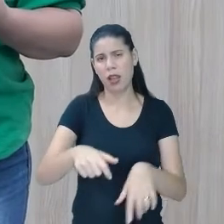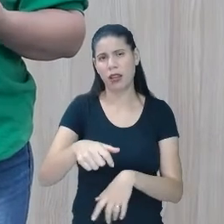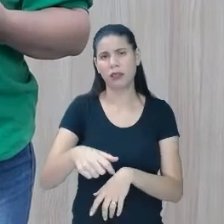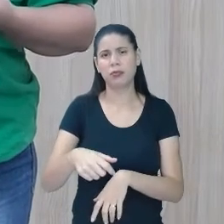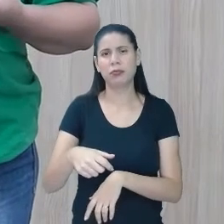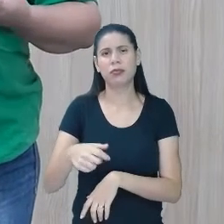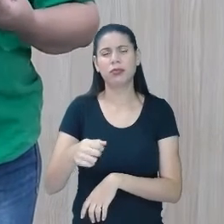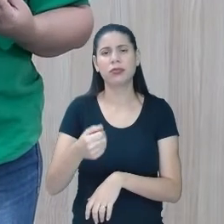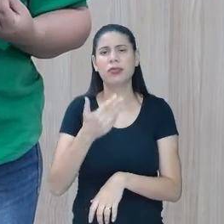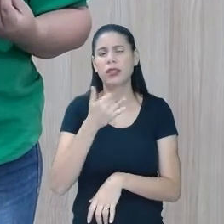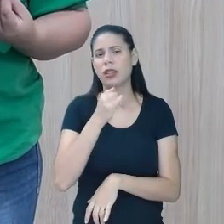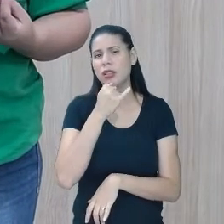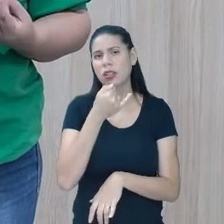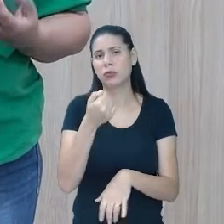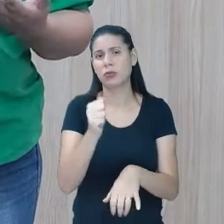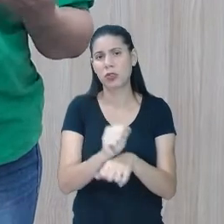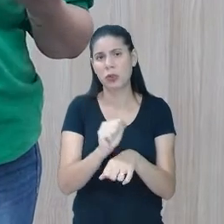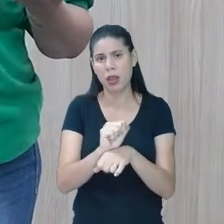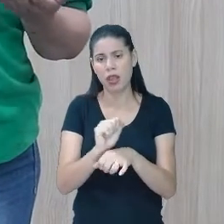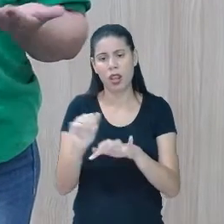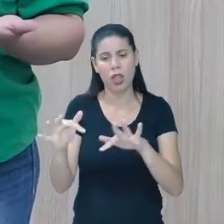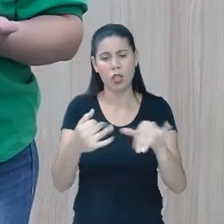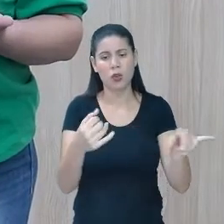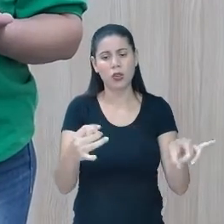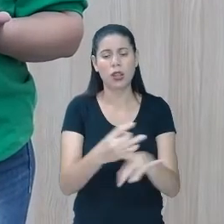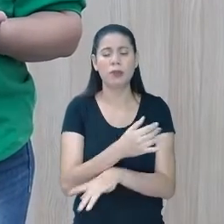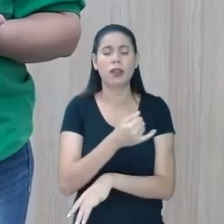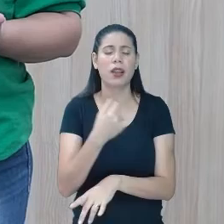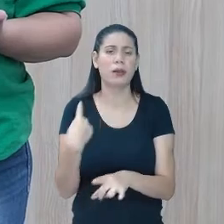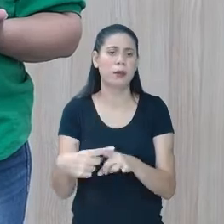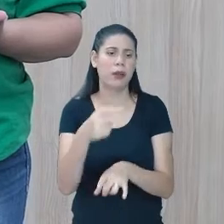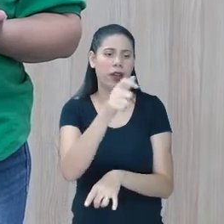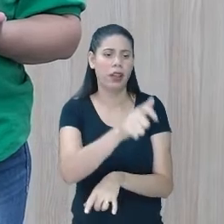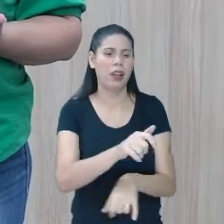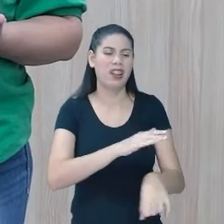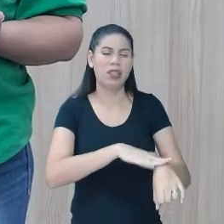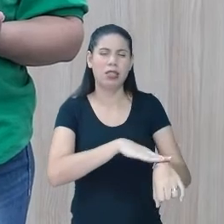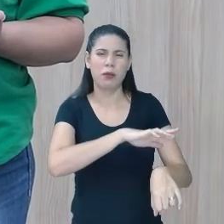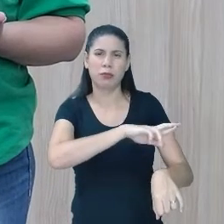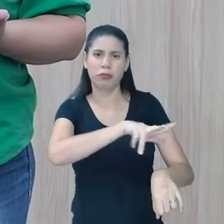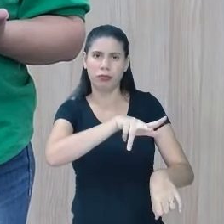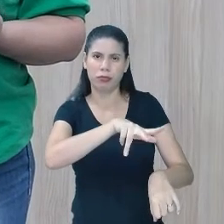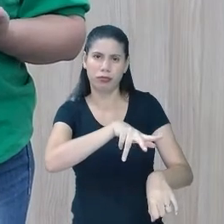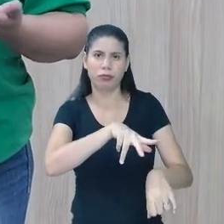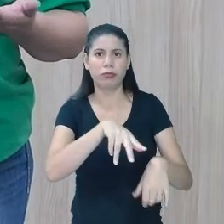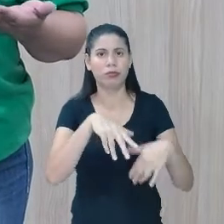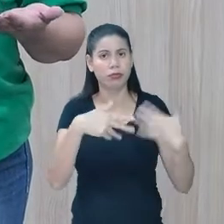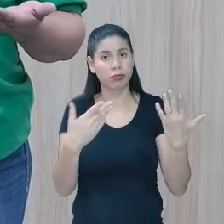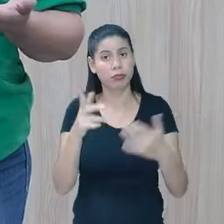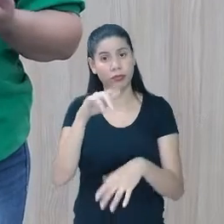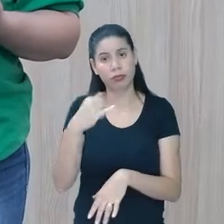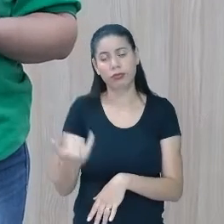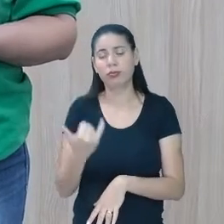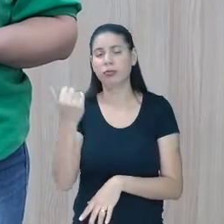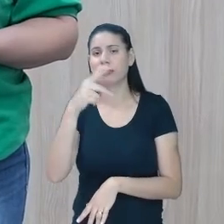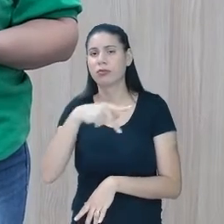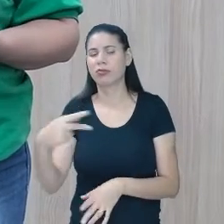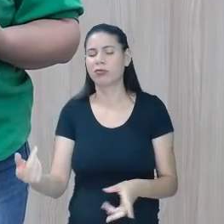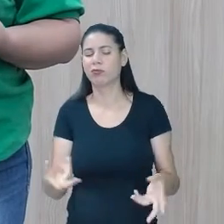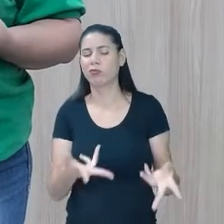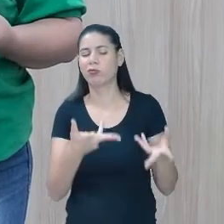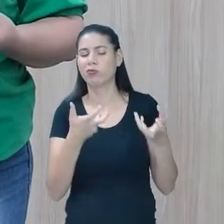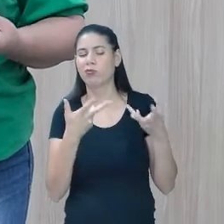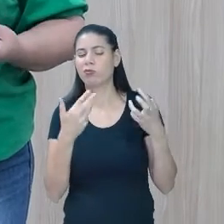esperar mais para terminar, porque esse estudante tem um tempo diferenciado. Então, é importante que o professor fique